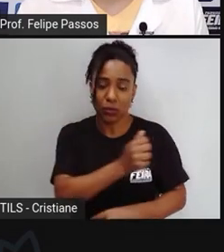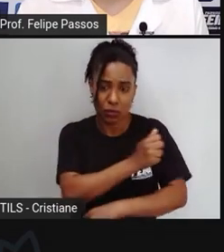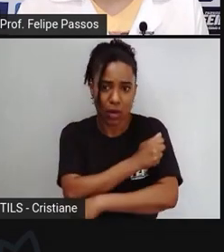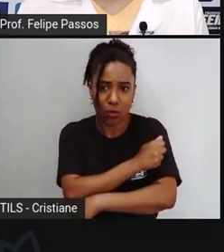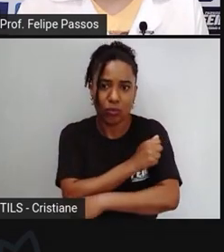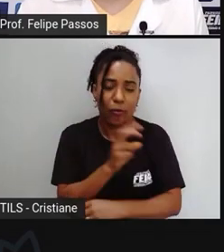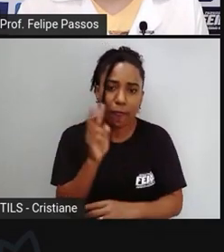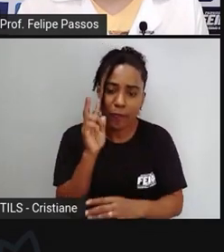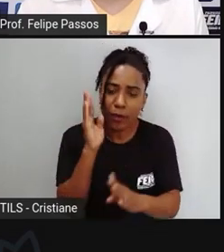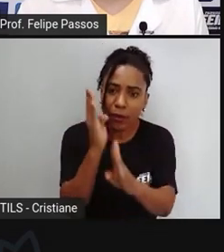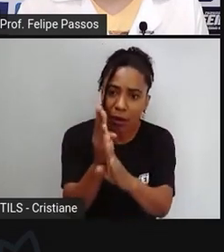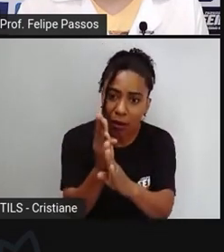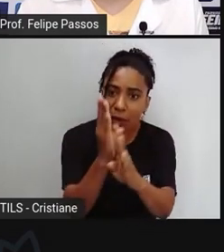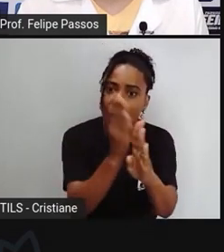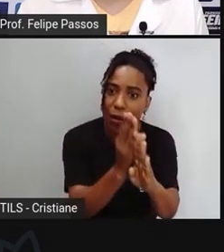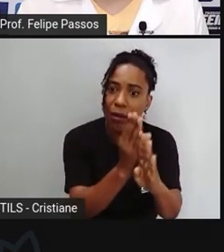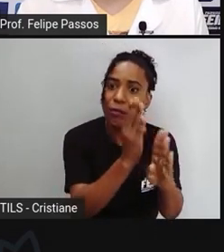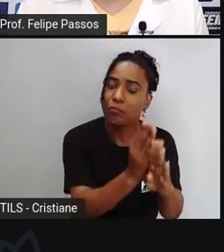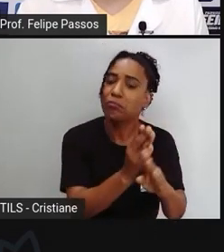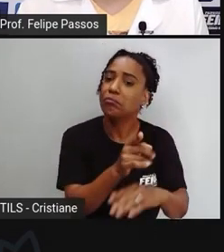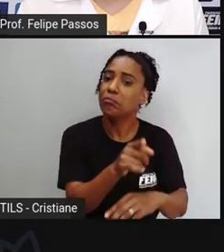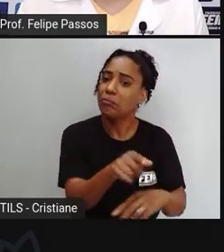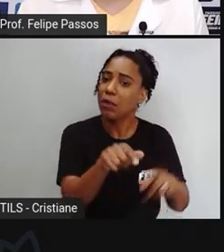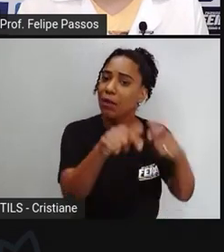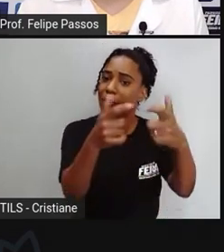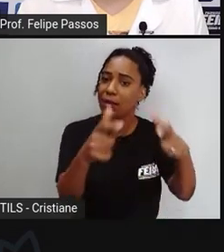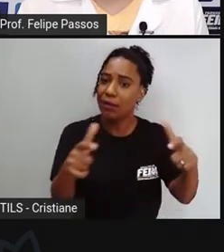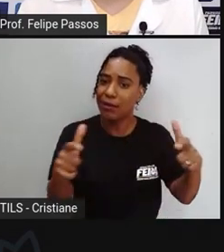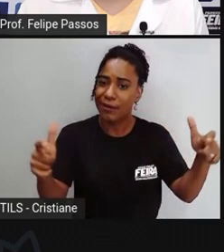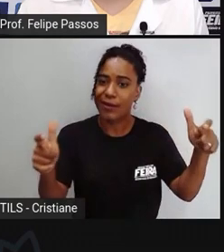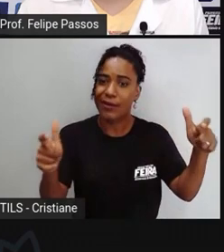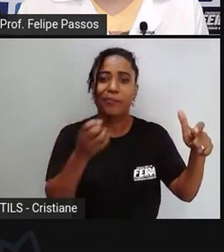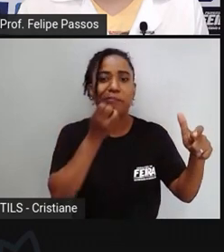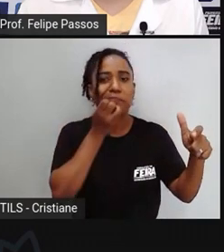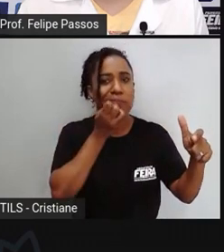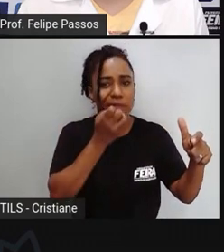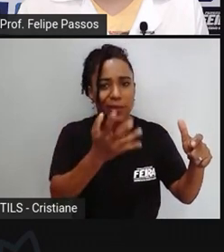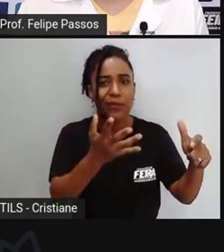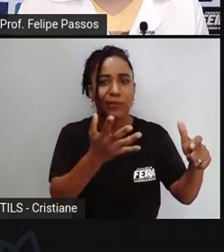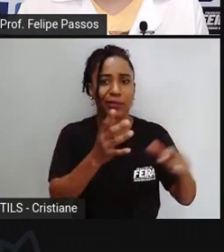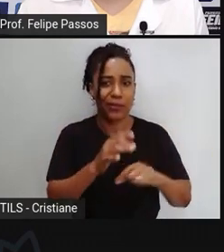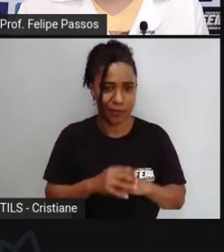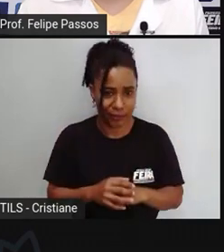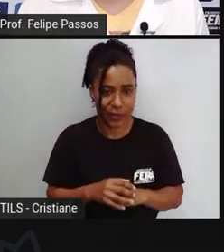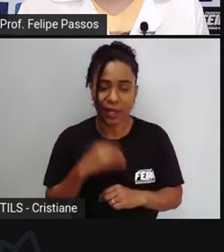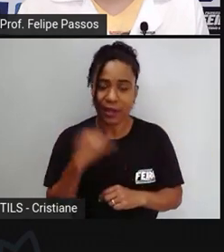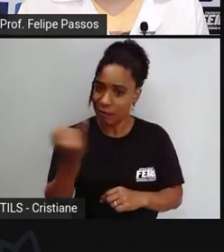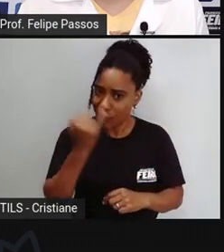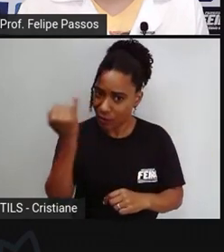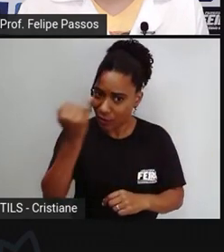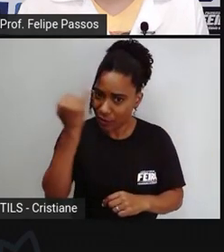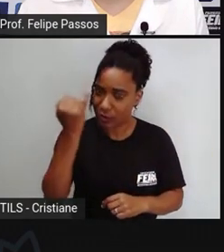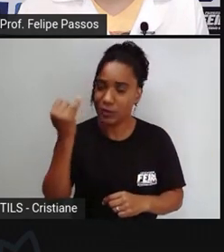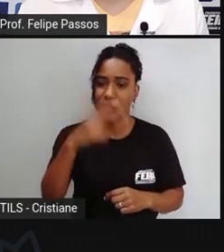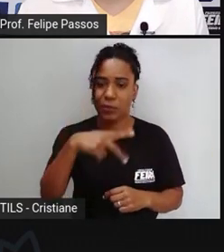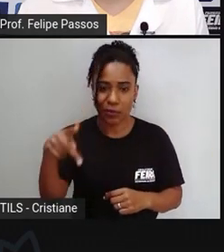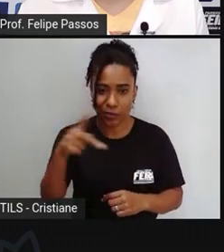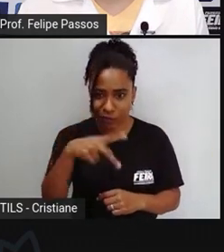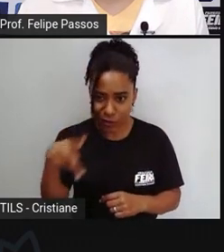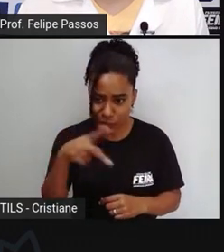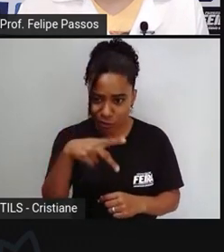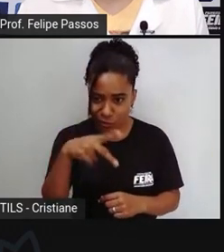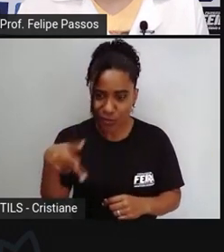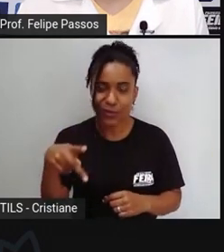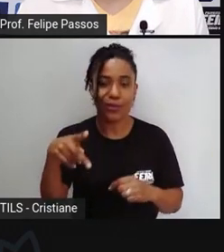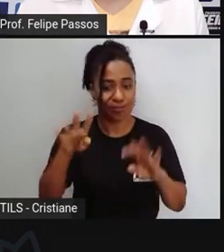existe então é muito importante a gente conclamar o professor que nos ouve